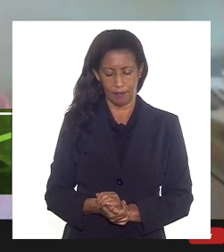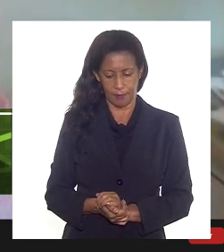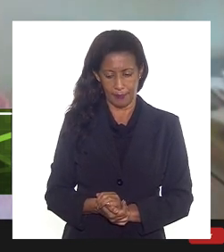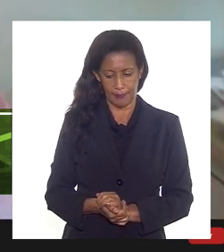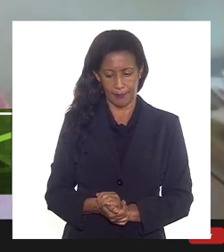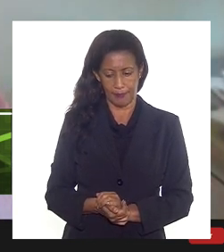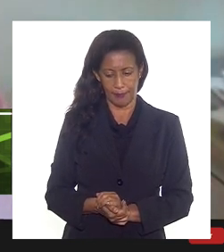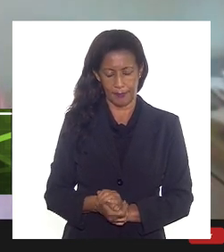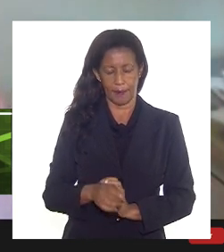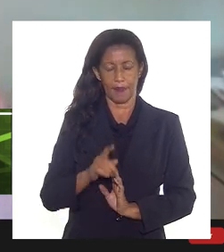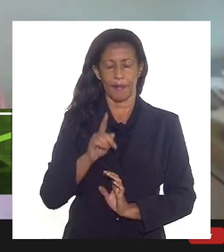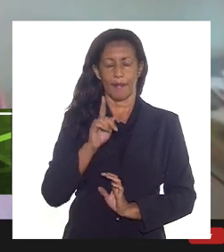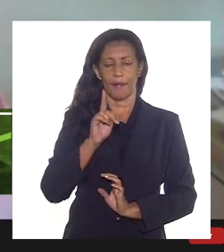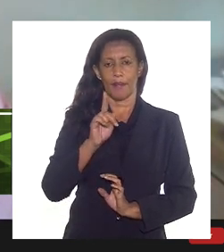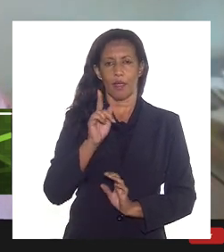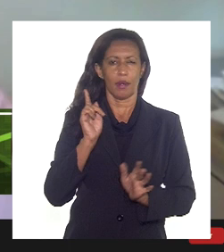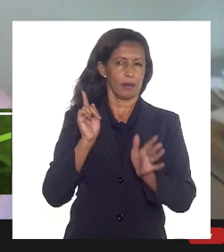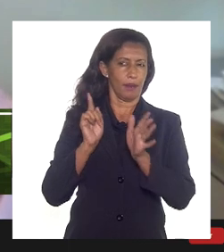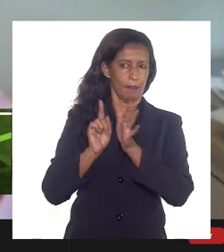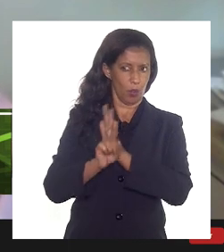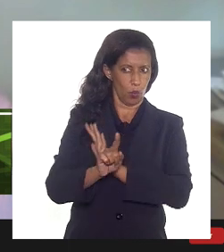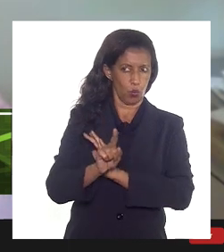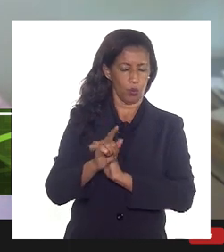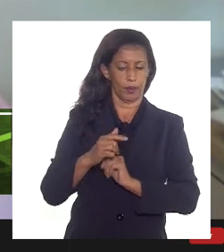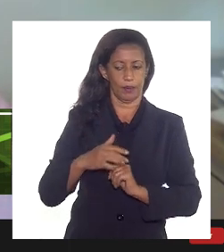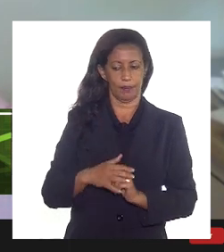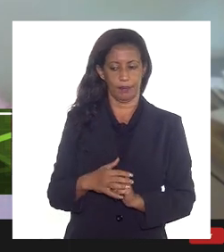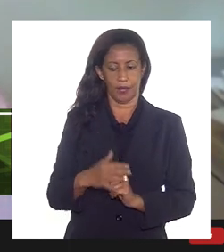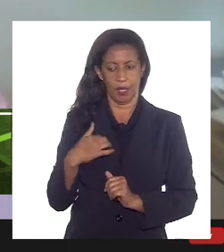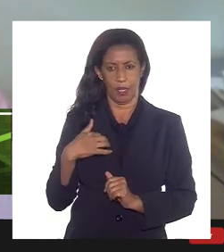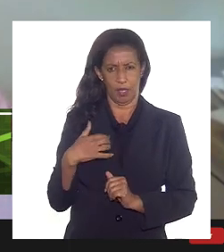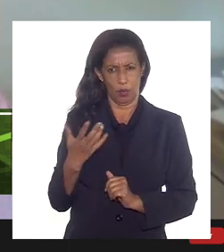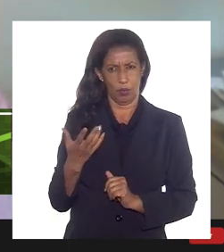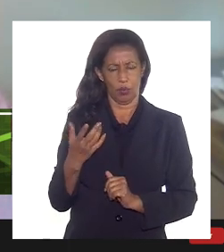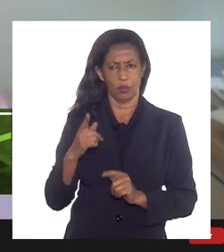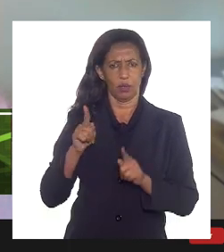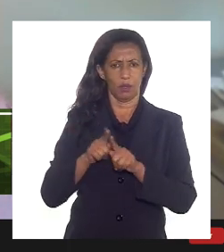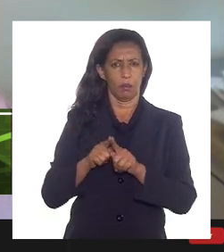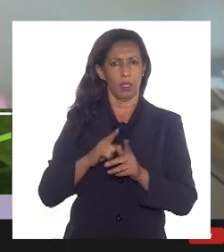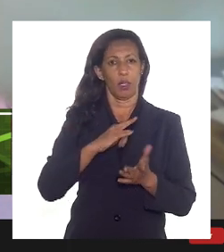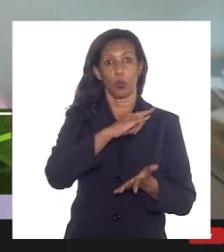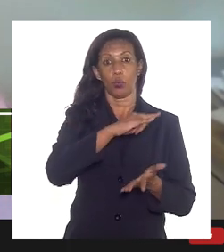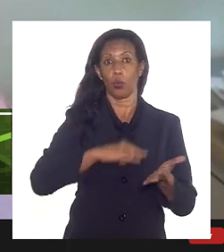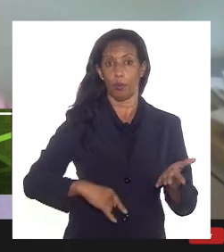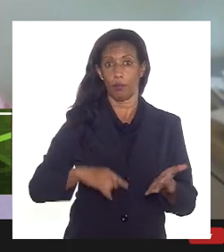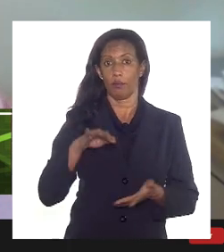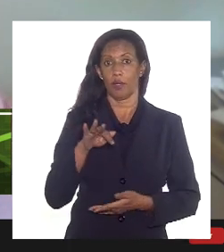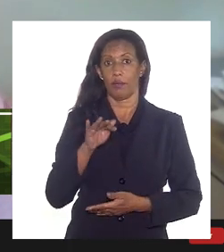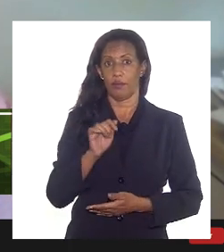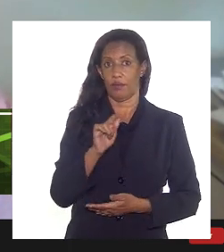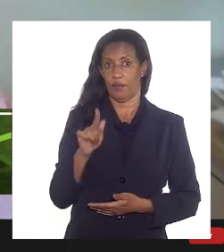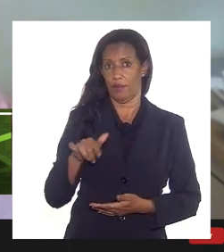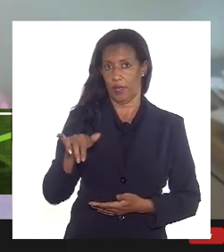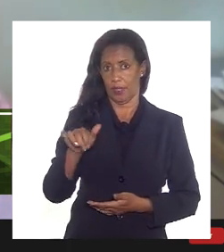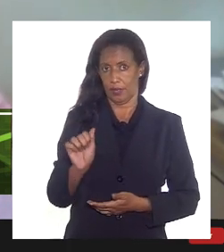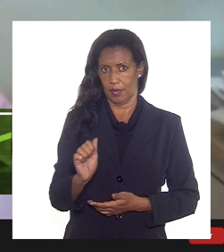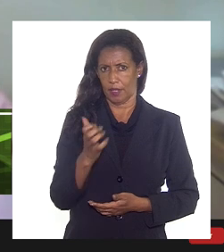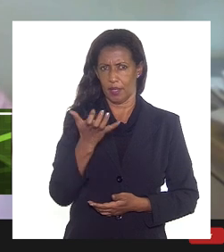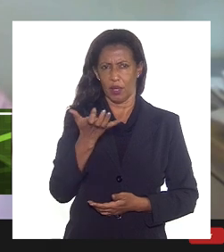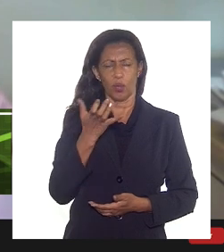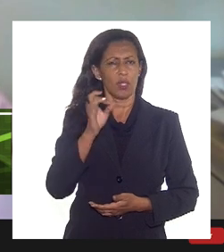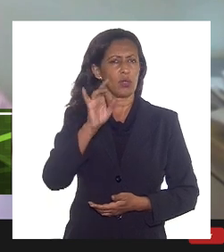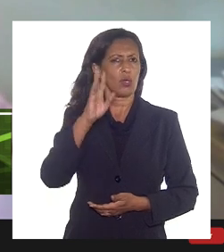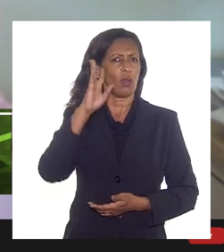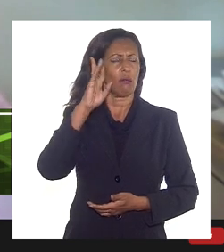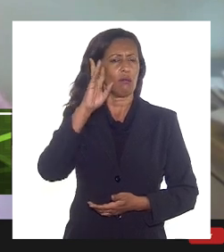Essa pergunta eu também ia fazer porque eu recebi um documento da Fazenda e queria só adendar